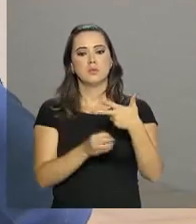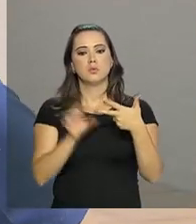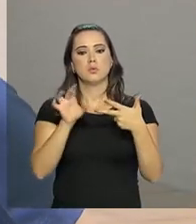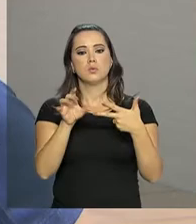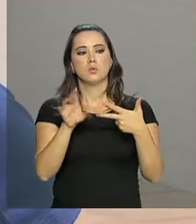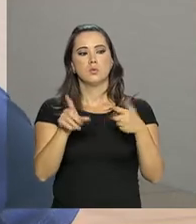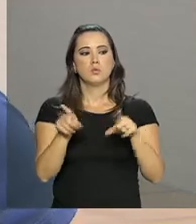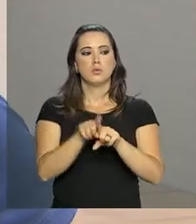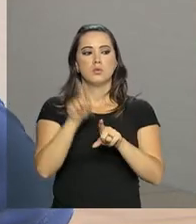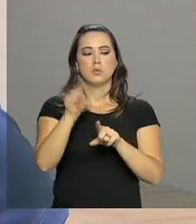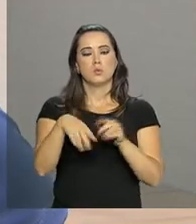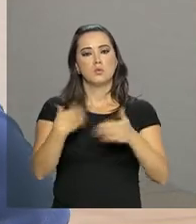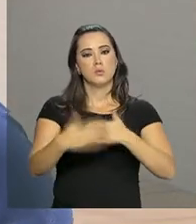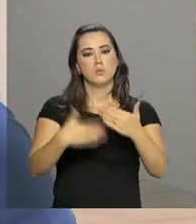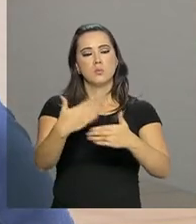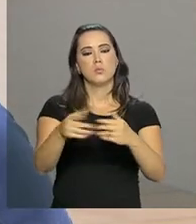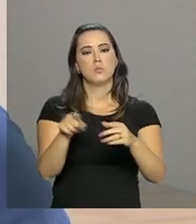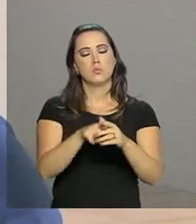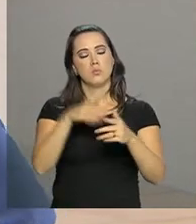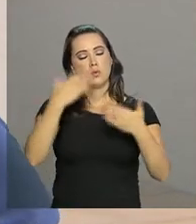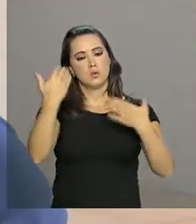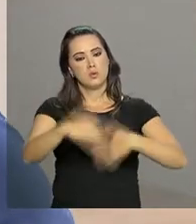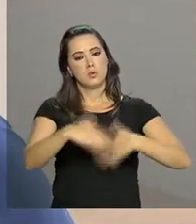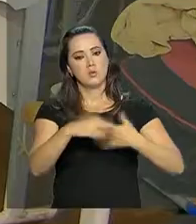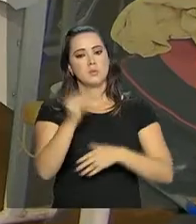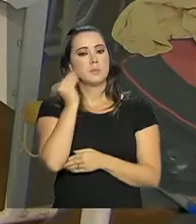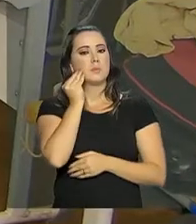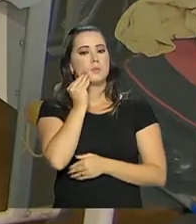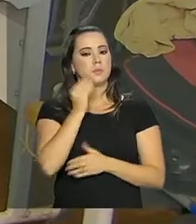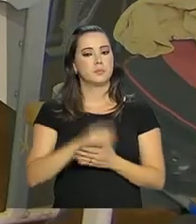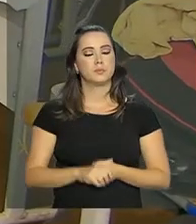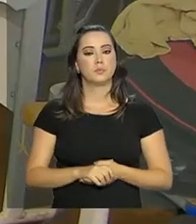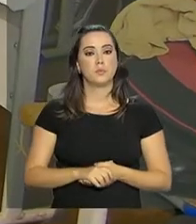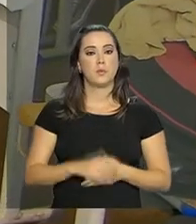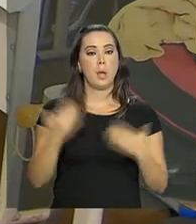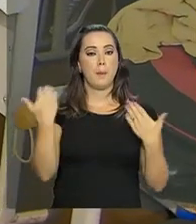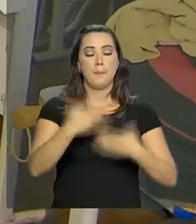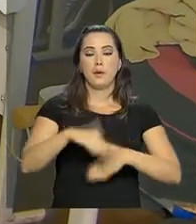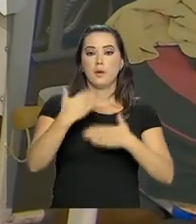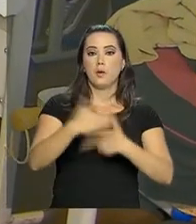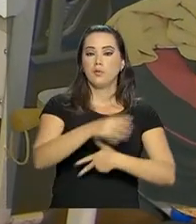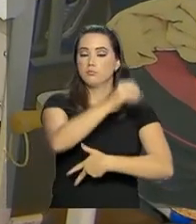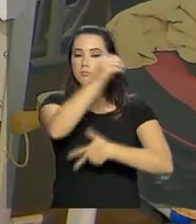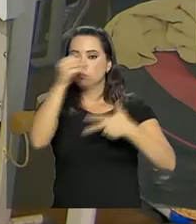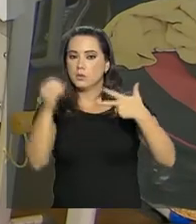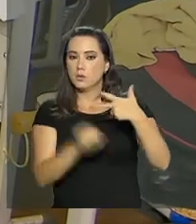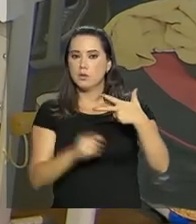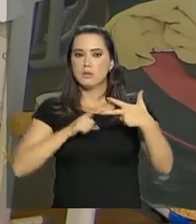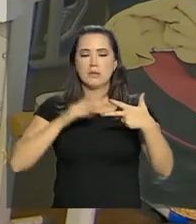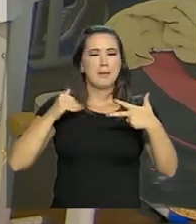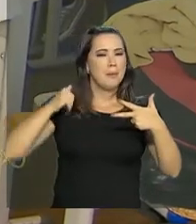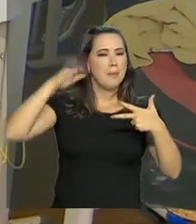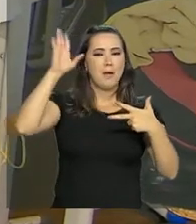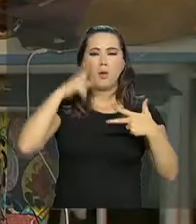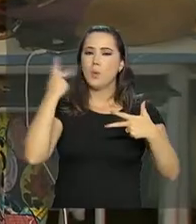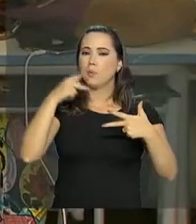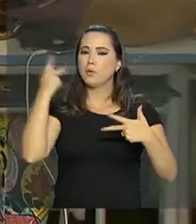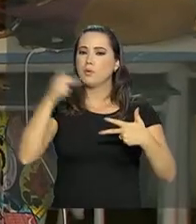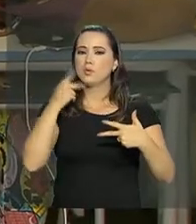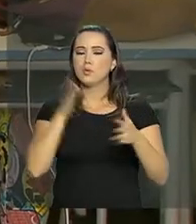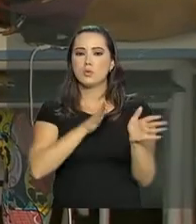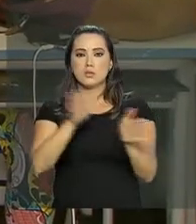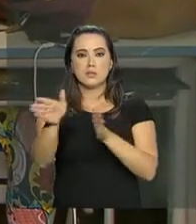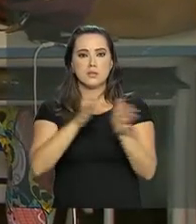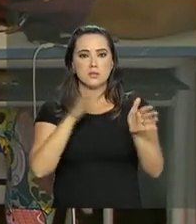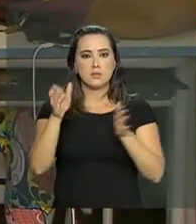como processo seletivo, mas também como experiência. O Exame Nacional do Ensino Médio tem a maior política de